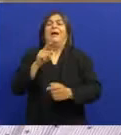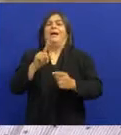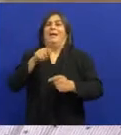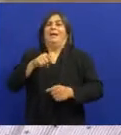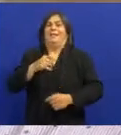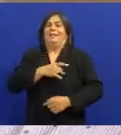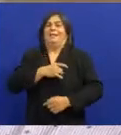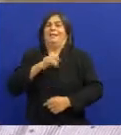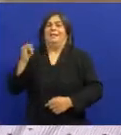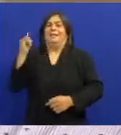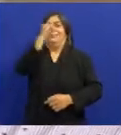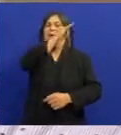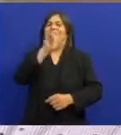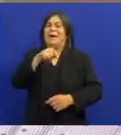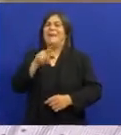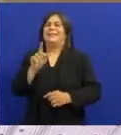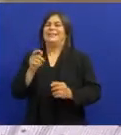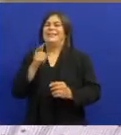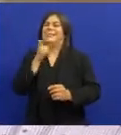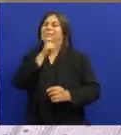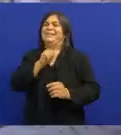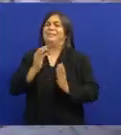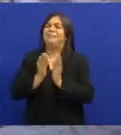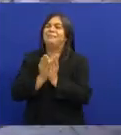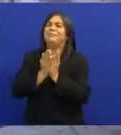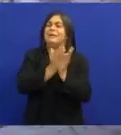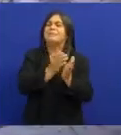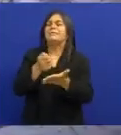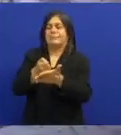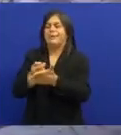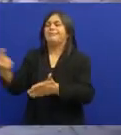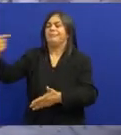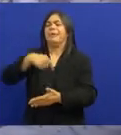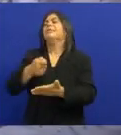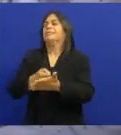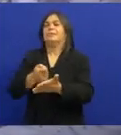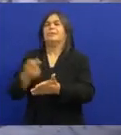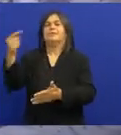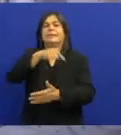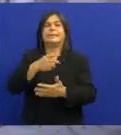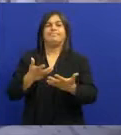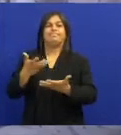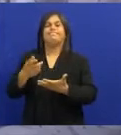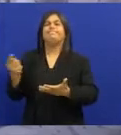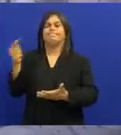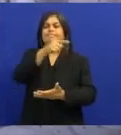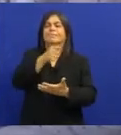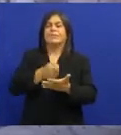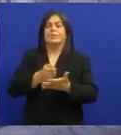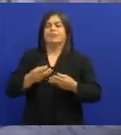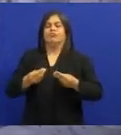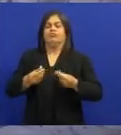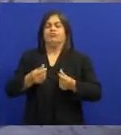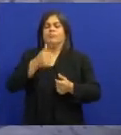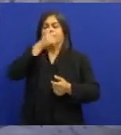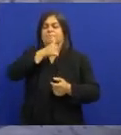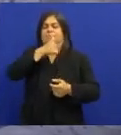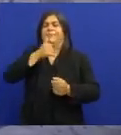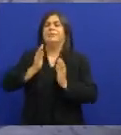medo de avião Tanto é que ele foi de navio As pessoas exigiram A gravadora exigiu Que ele tinha que ir Ele tinha que fazer